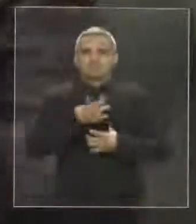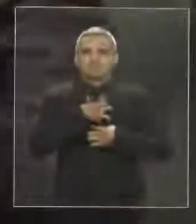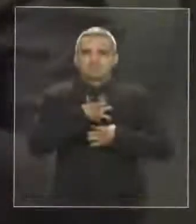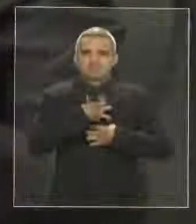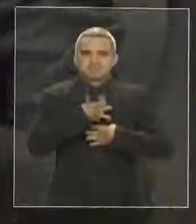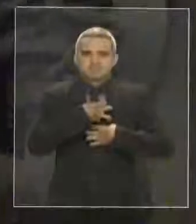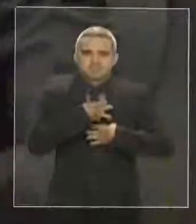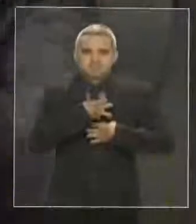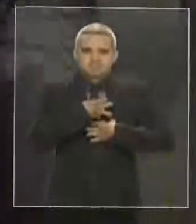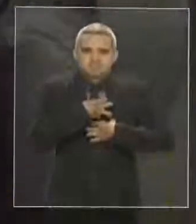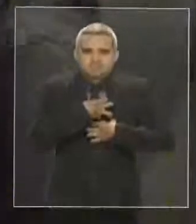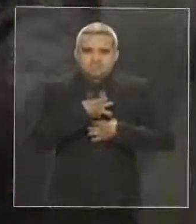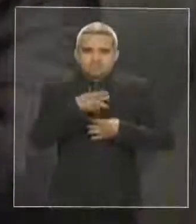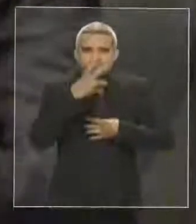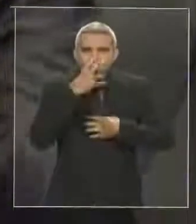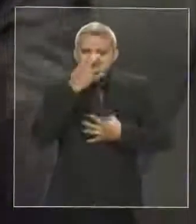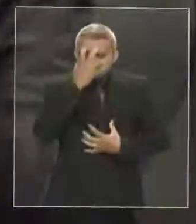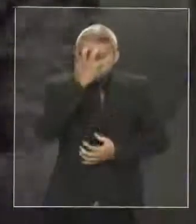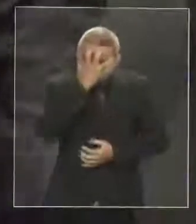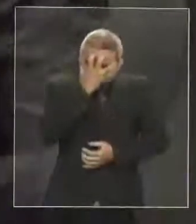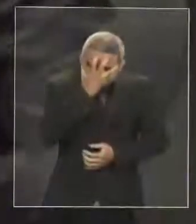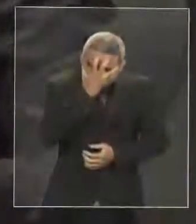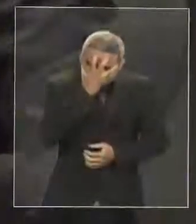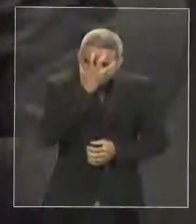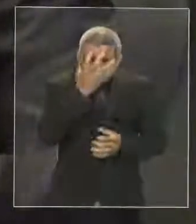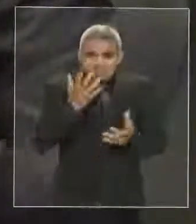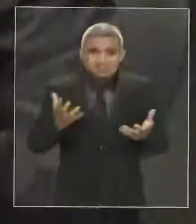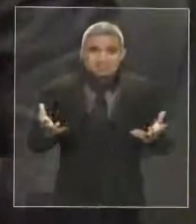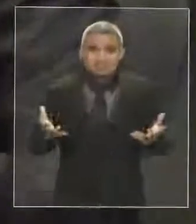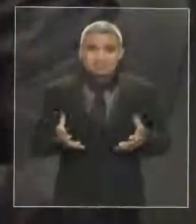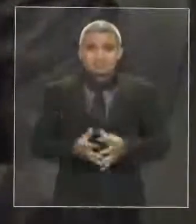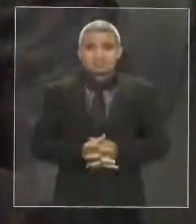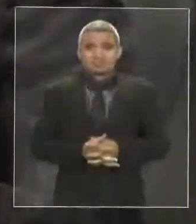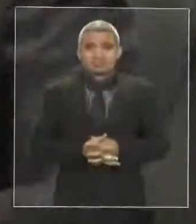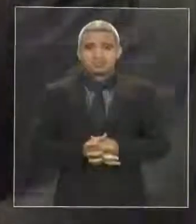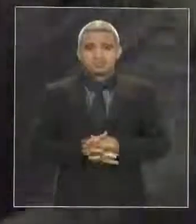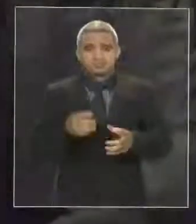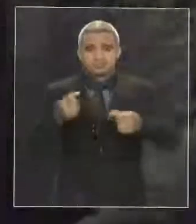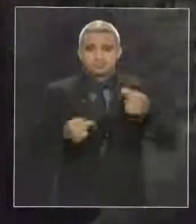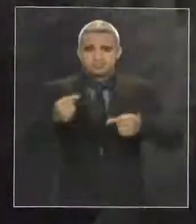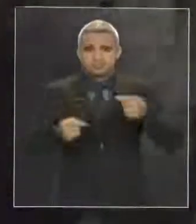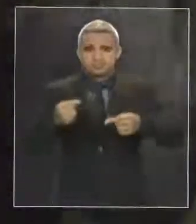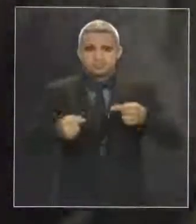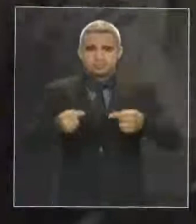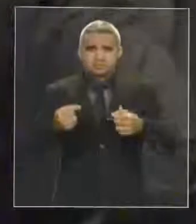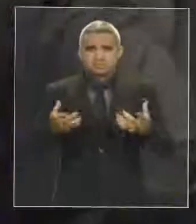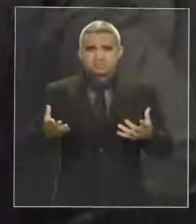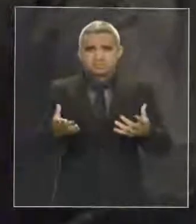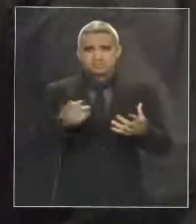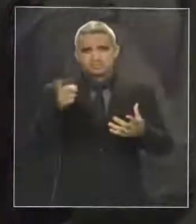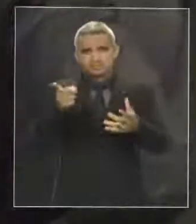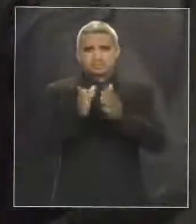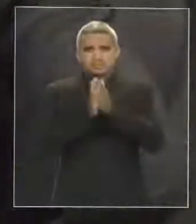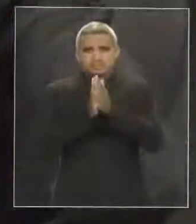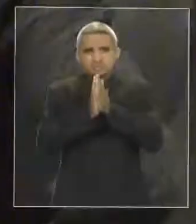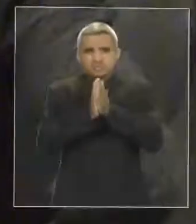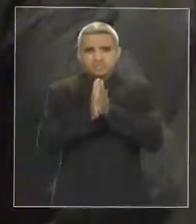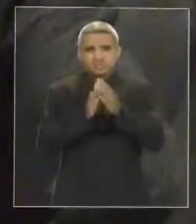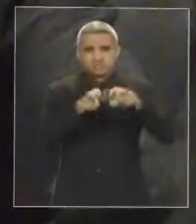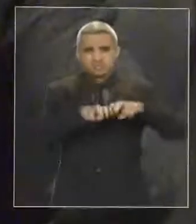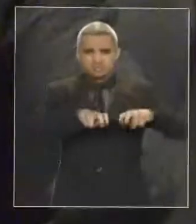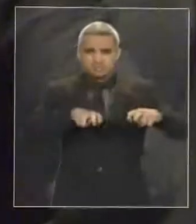apequenado nessa, essa casa fica tão minúscula, com uma discussão dessa, V. Exª está fazendo um apelo para a mesa